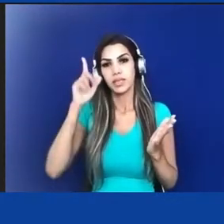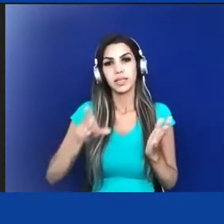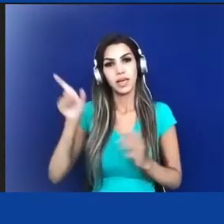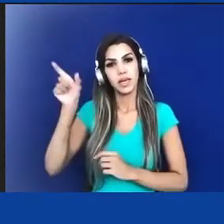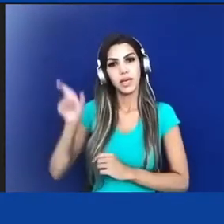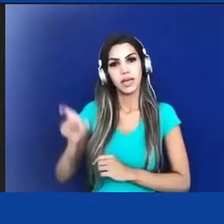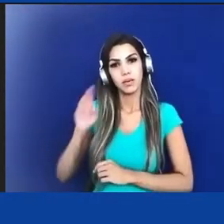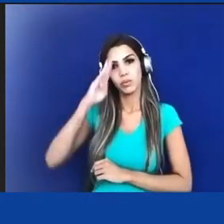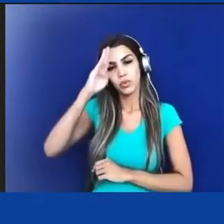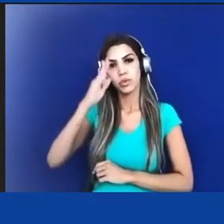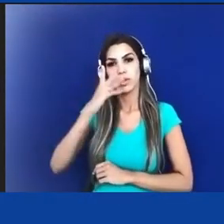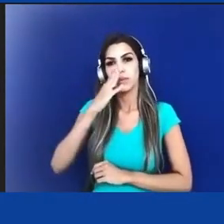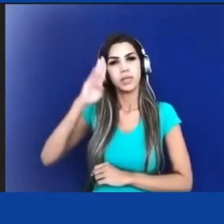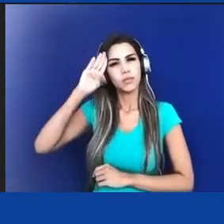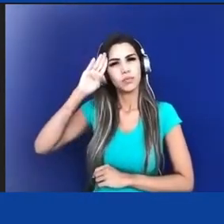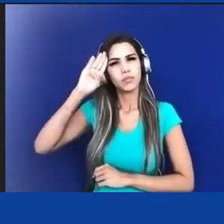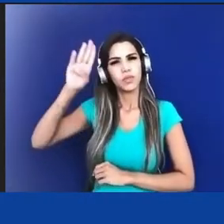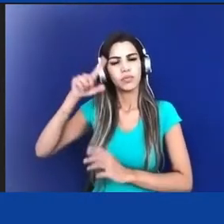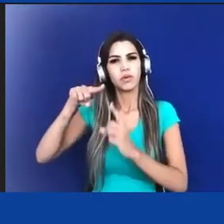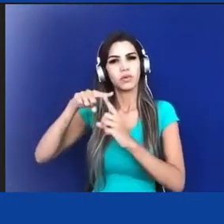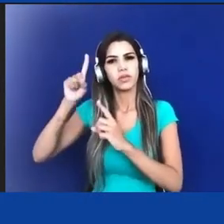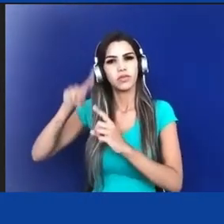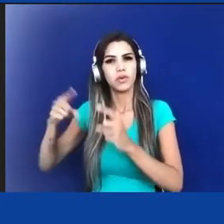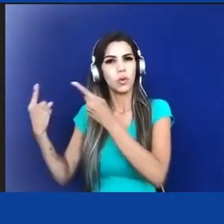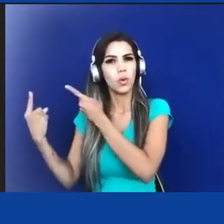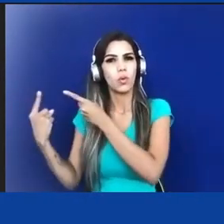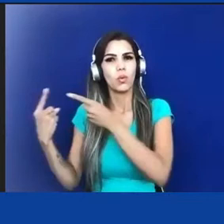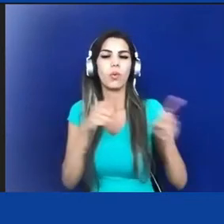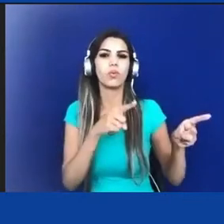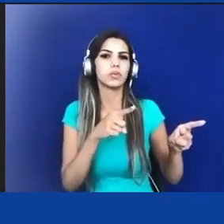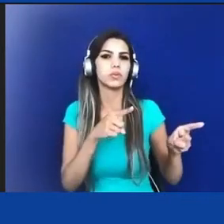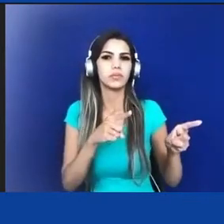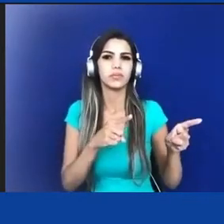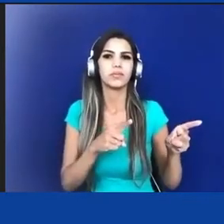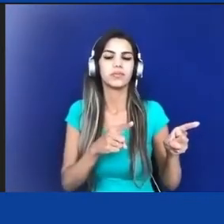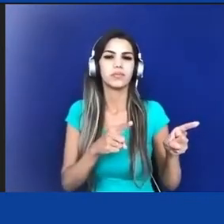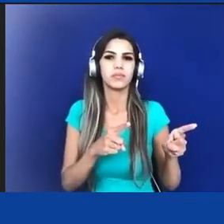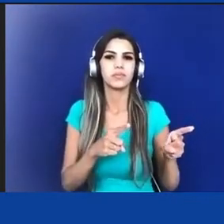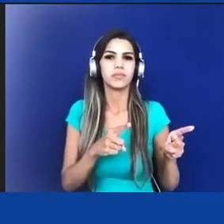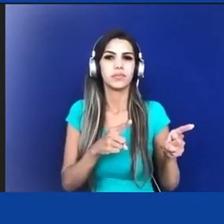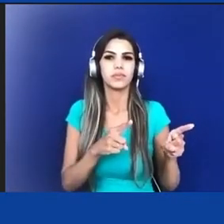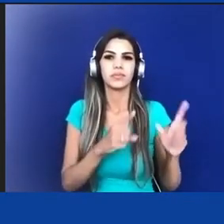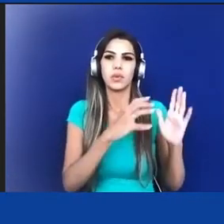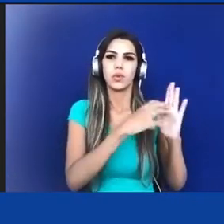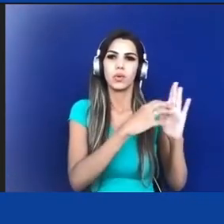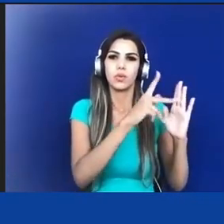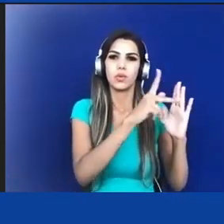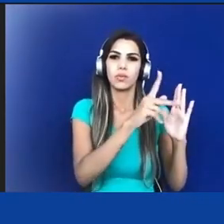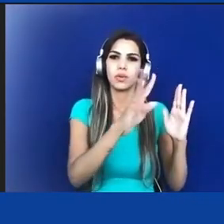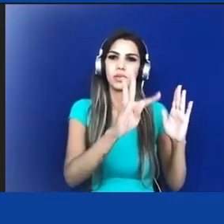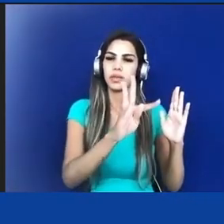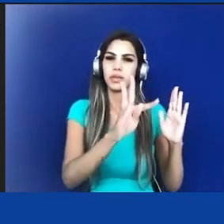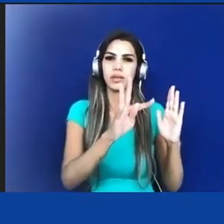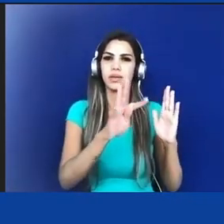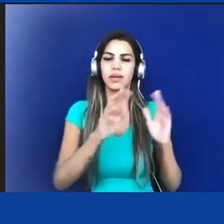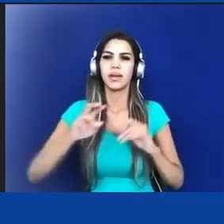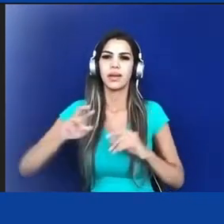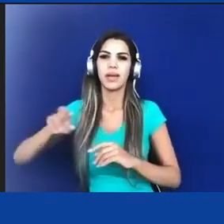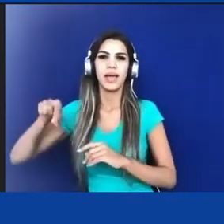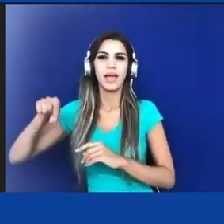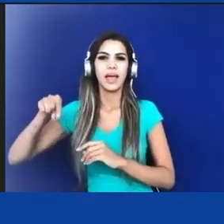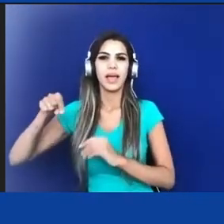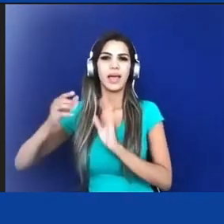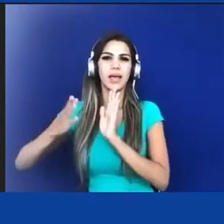Não era uma coalizão na qual reunia um conjunto de forças